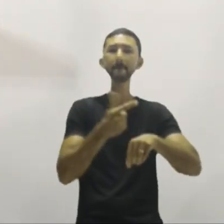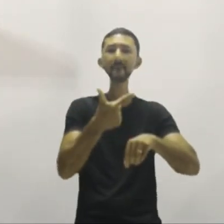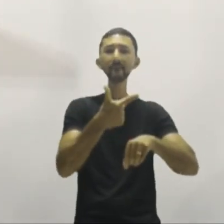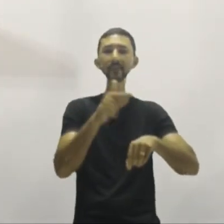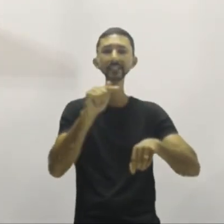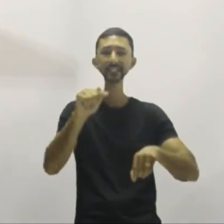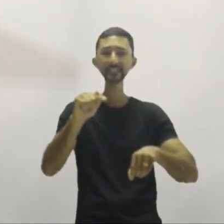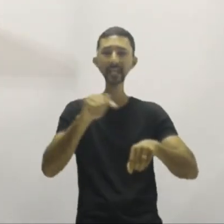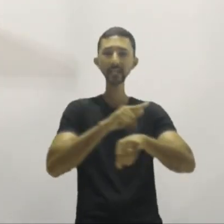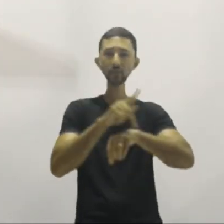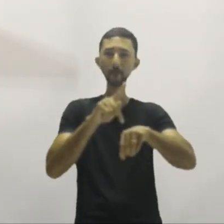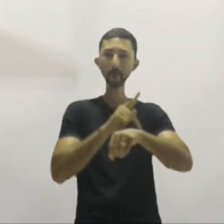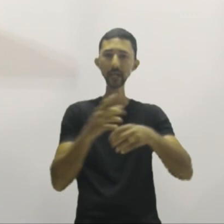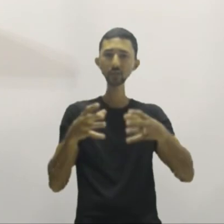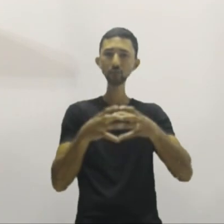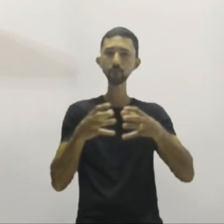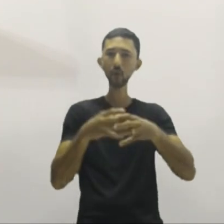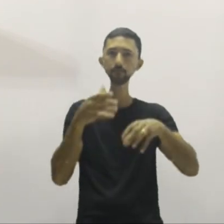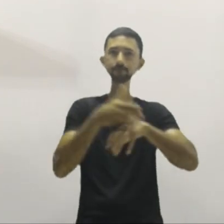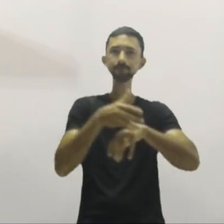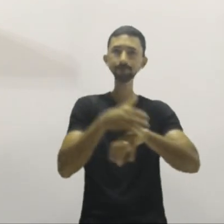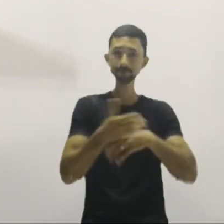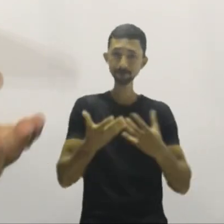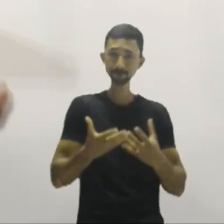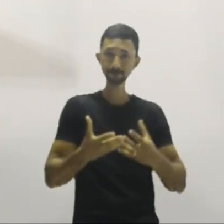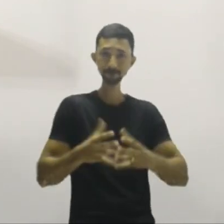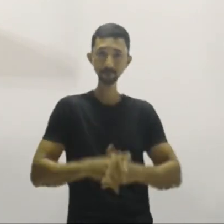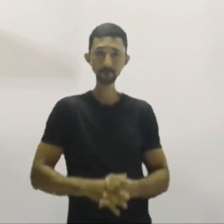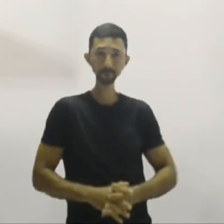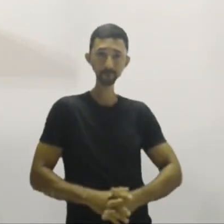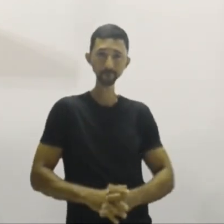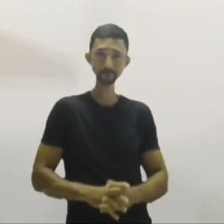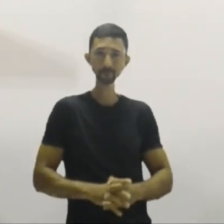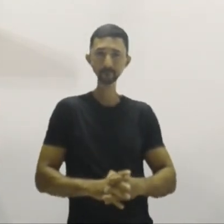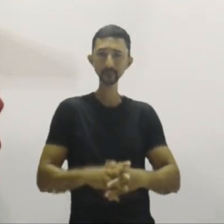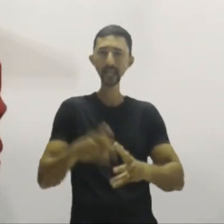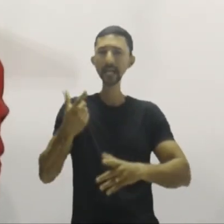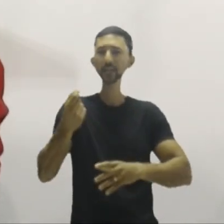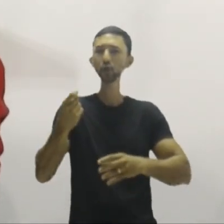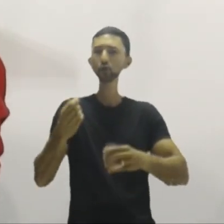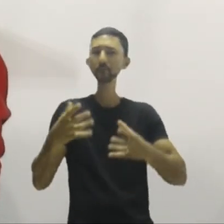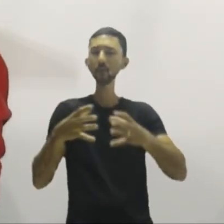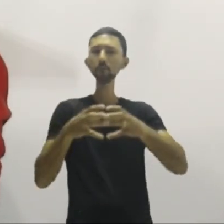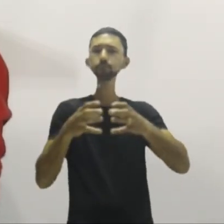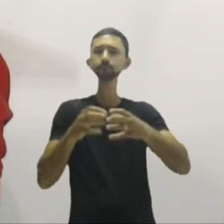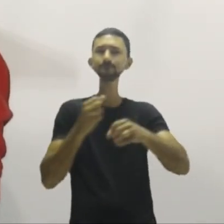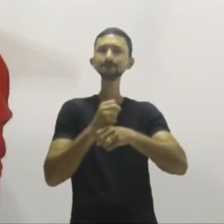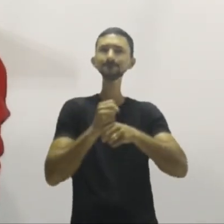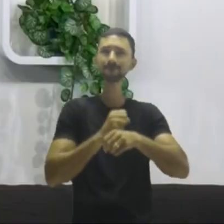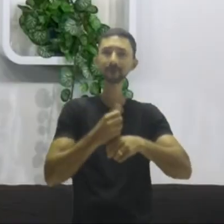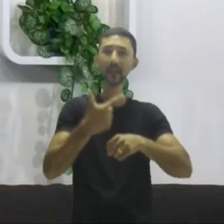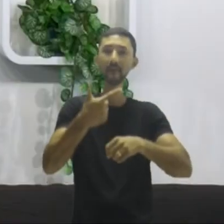27 membros. Não esqueça disso, 2020 até agora, nós temos 27